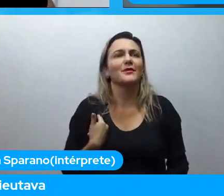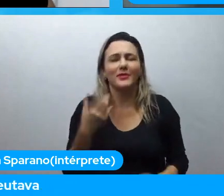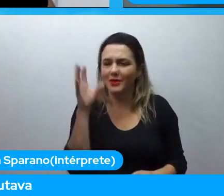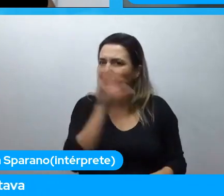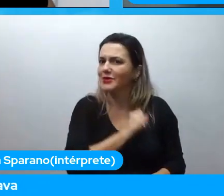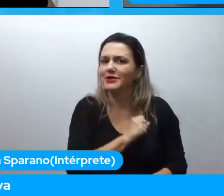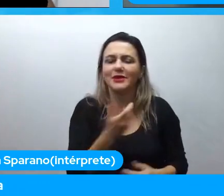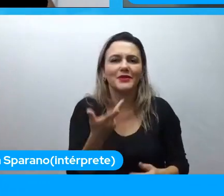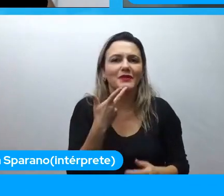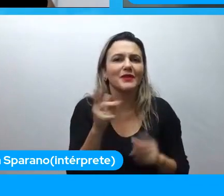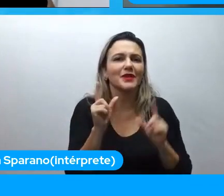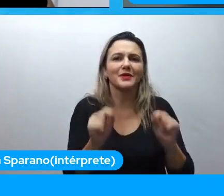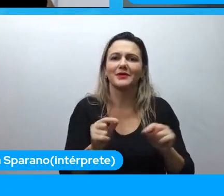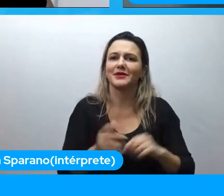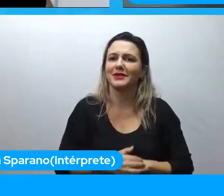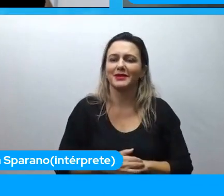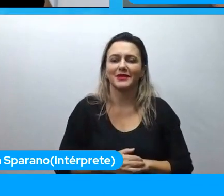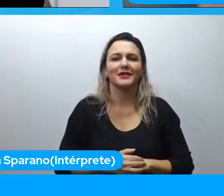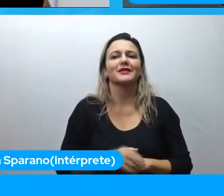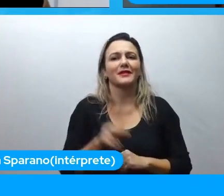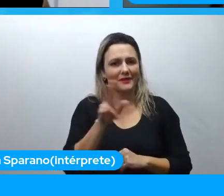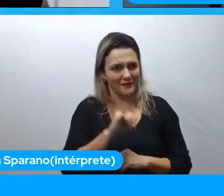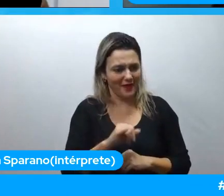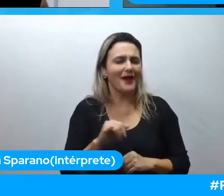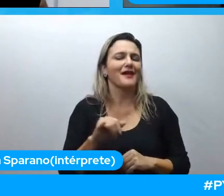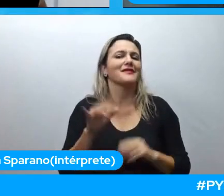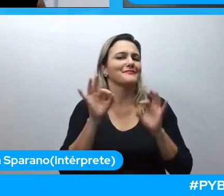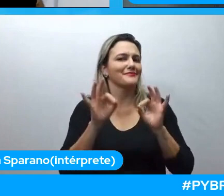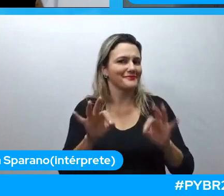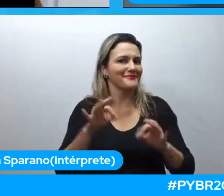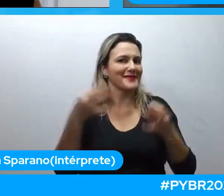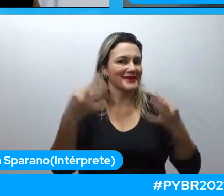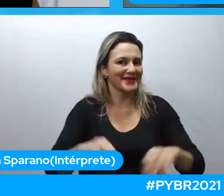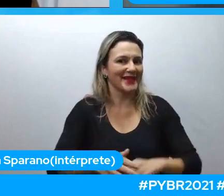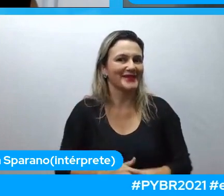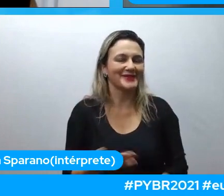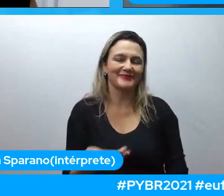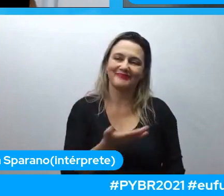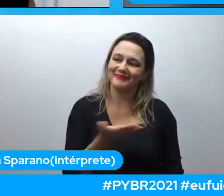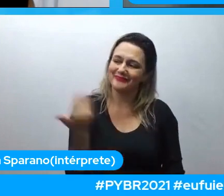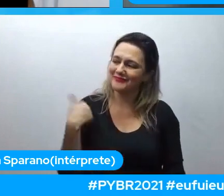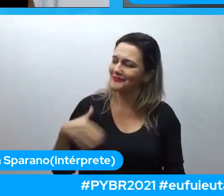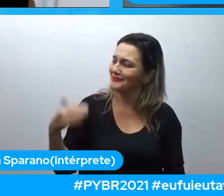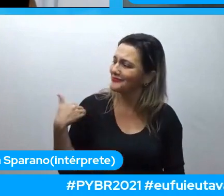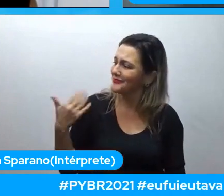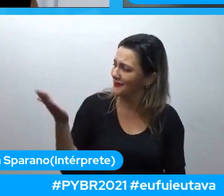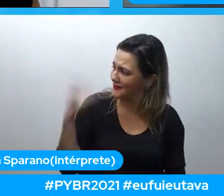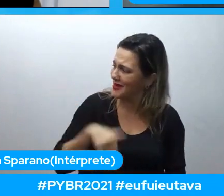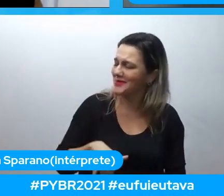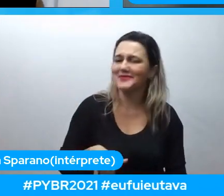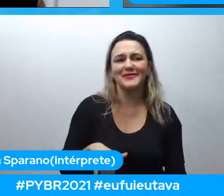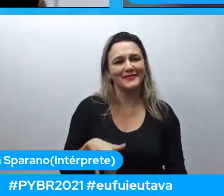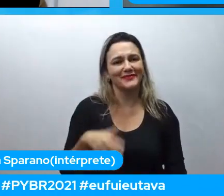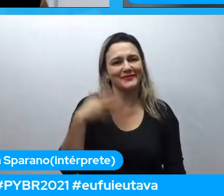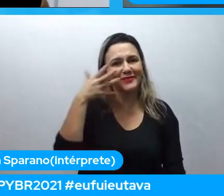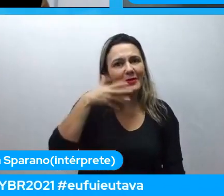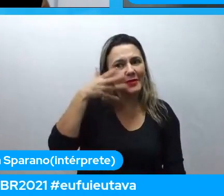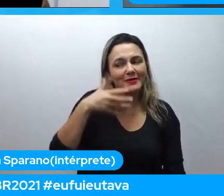falar o que não, não, não sei o que não, você vai tudo certo vamos ver aqui vem aqui pega aqui na minha mão vamos fazer e